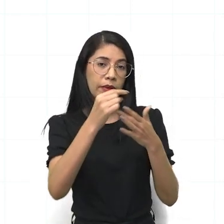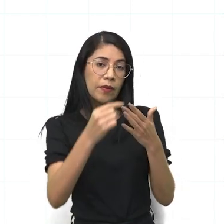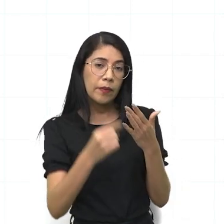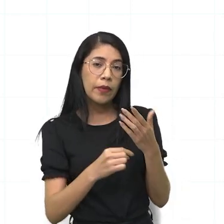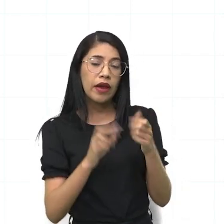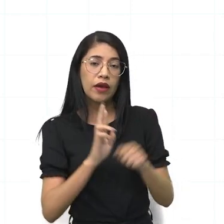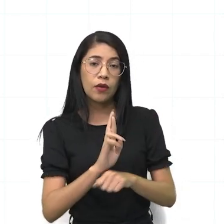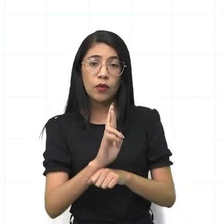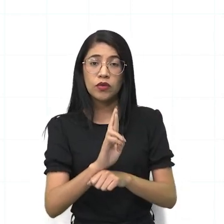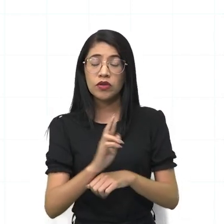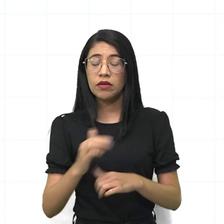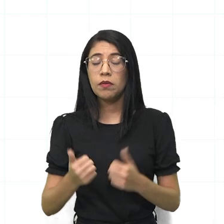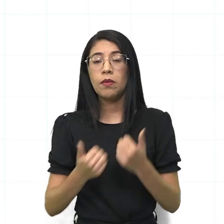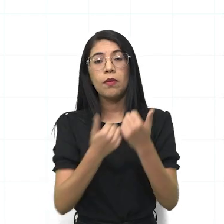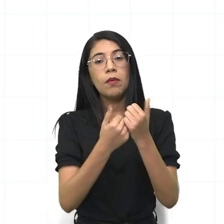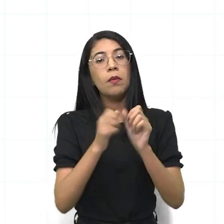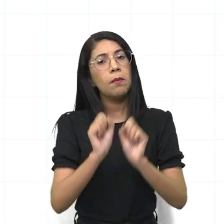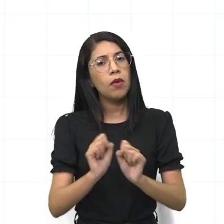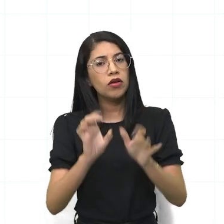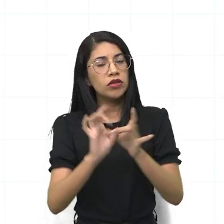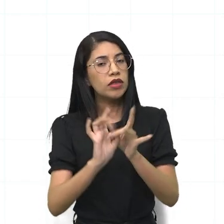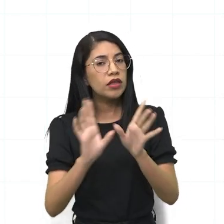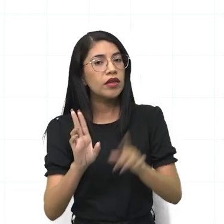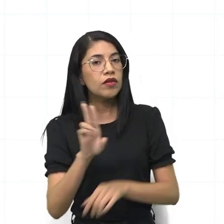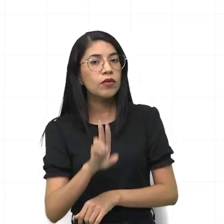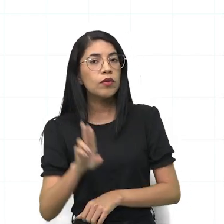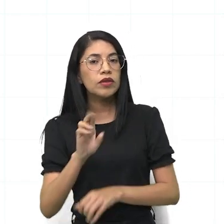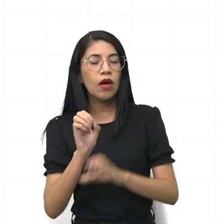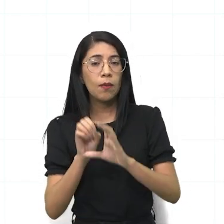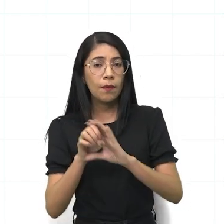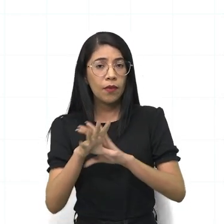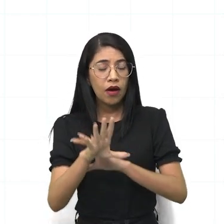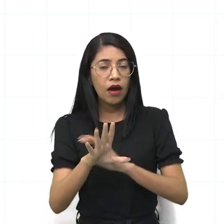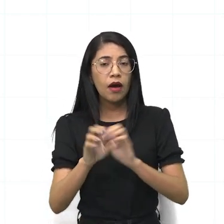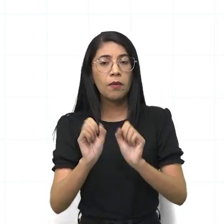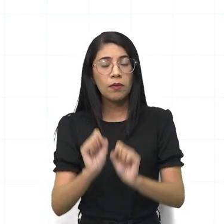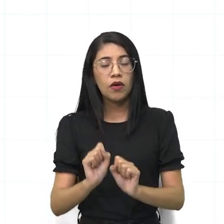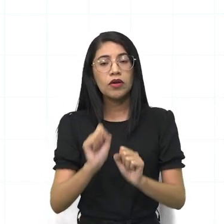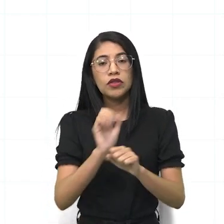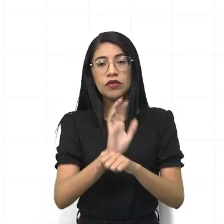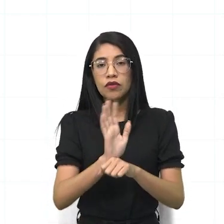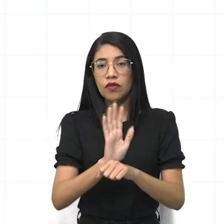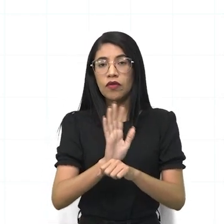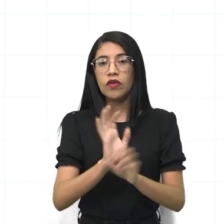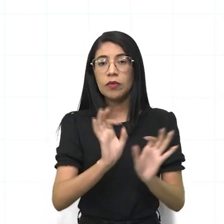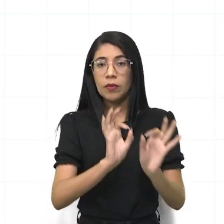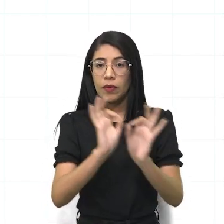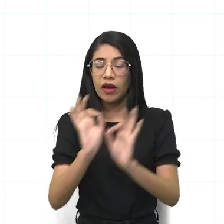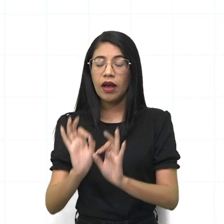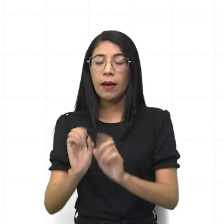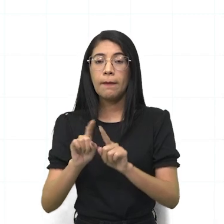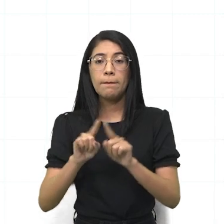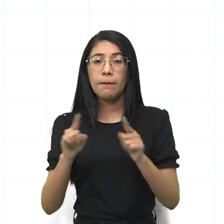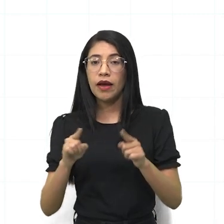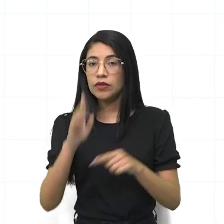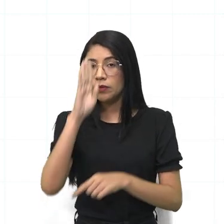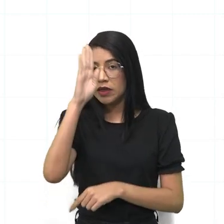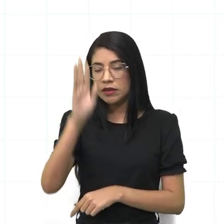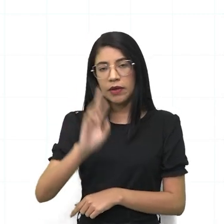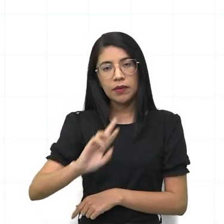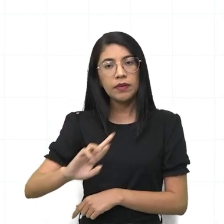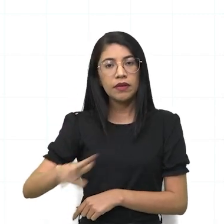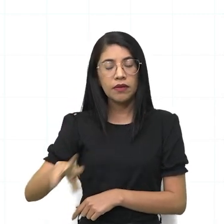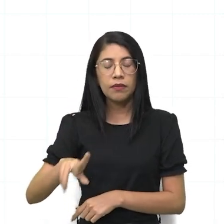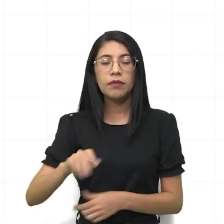são apoios, você pode usar, né, o retoprojetor, você pode usar filmes, slides, mas não é a parte principal,